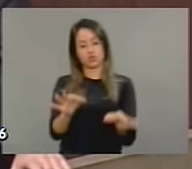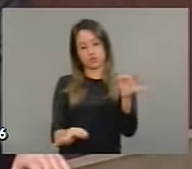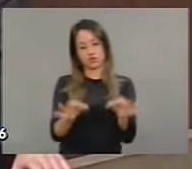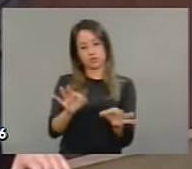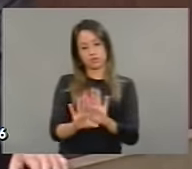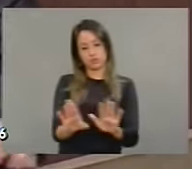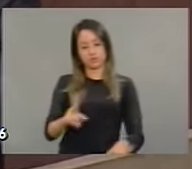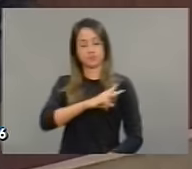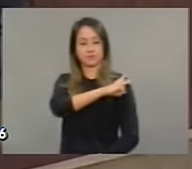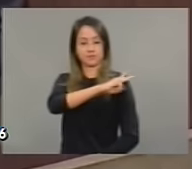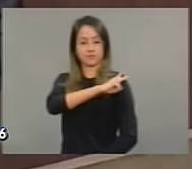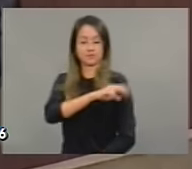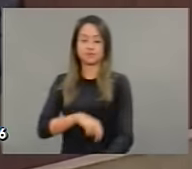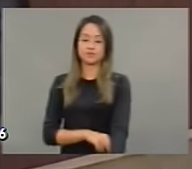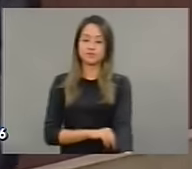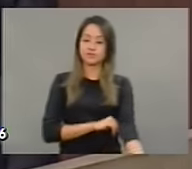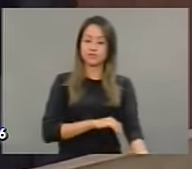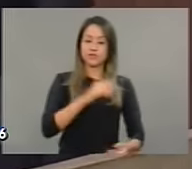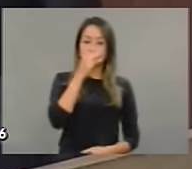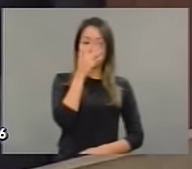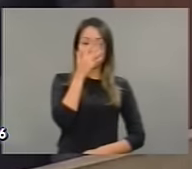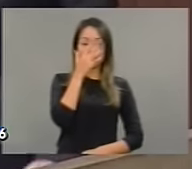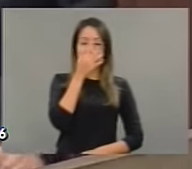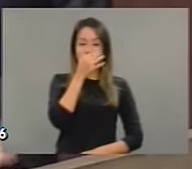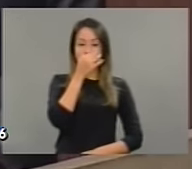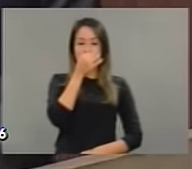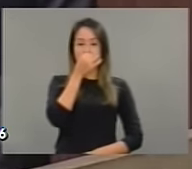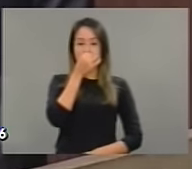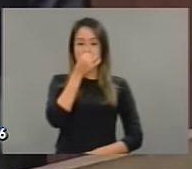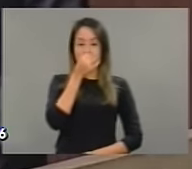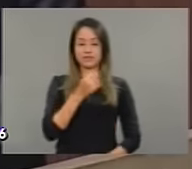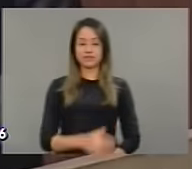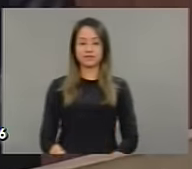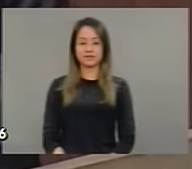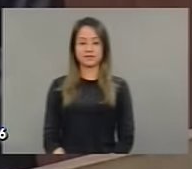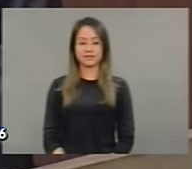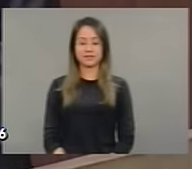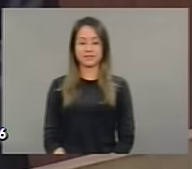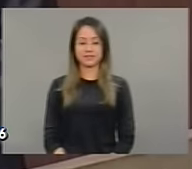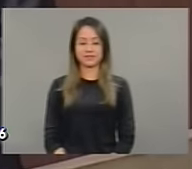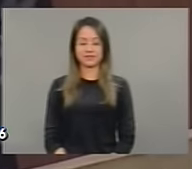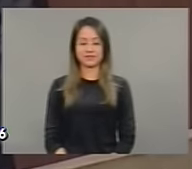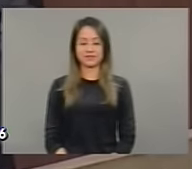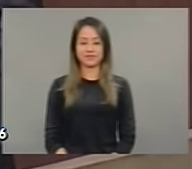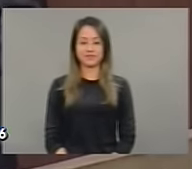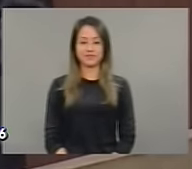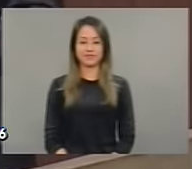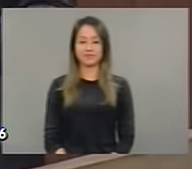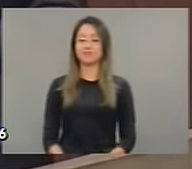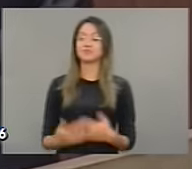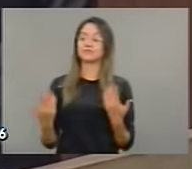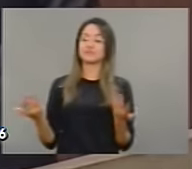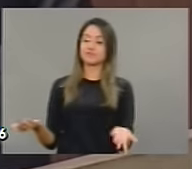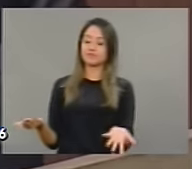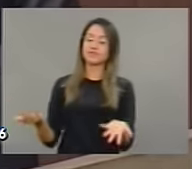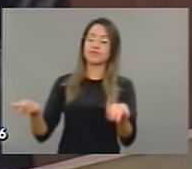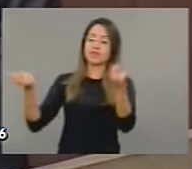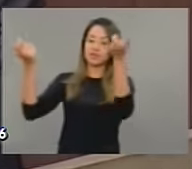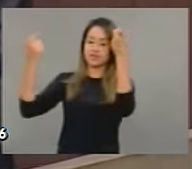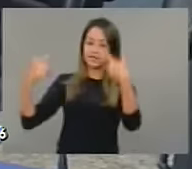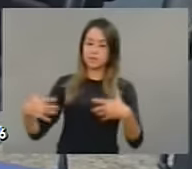Deputado Capitão Wagner. Deputado Renato Alzeno, eu vou tentar ser bem breve e objetivo, tem muitos parlamentares querendo falar, primeiro registrar